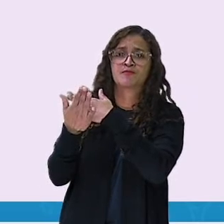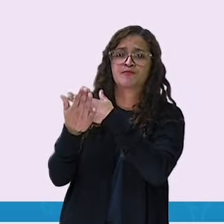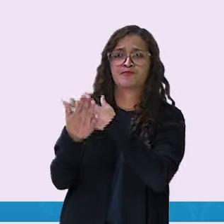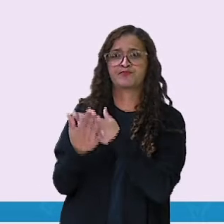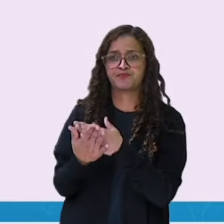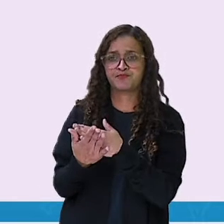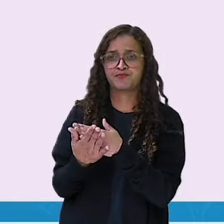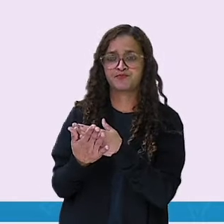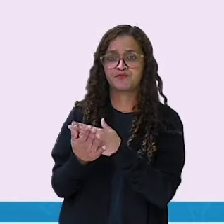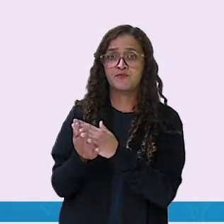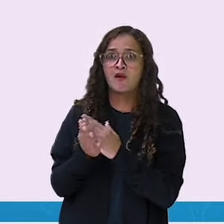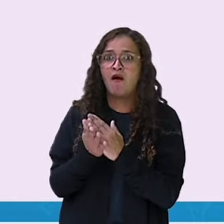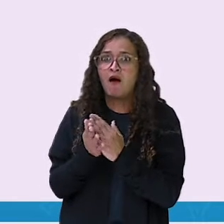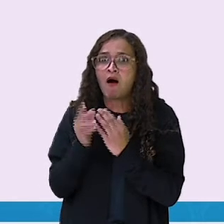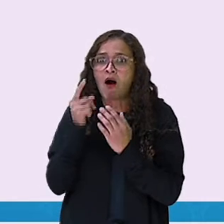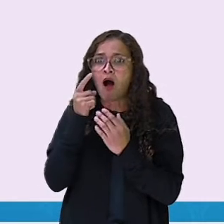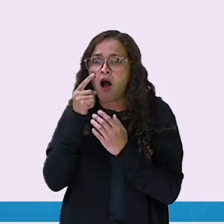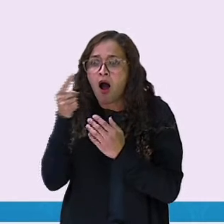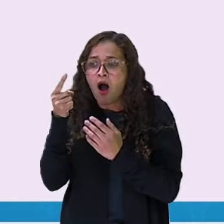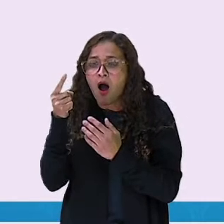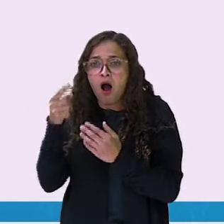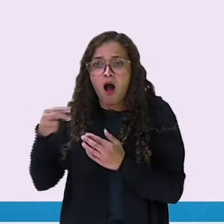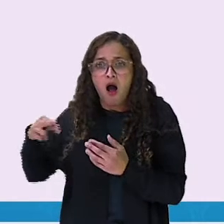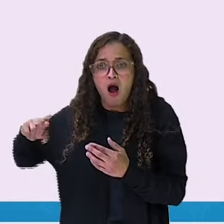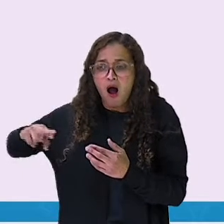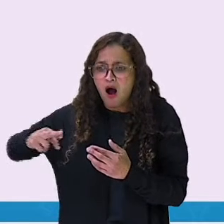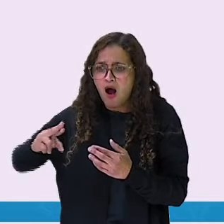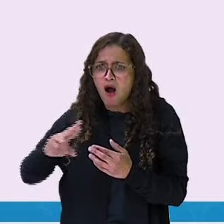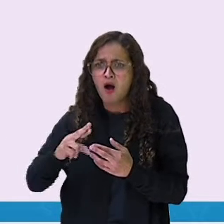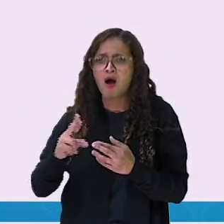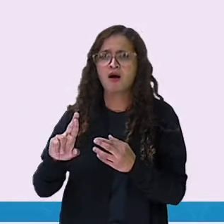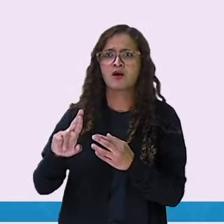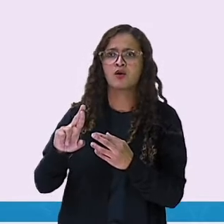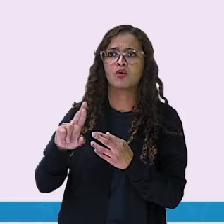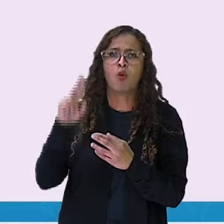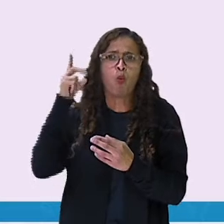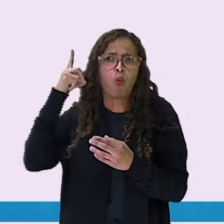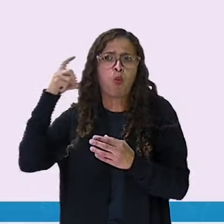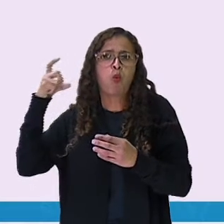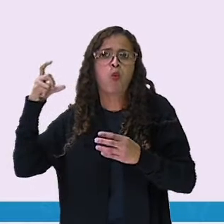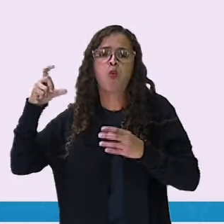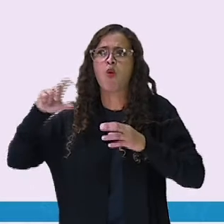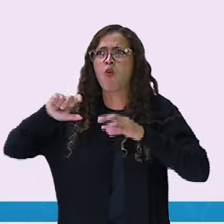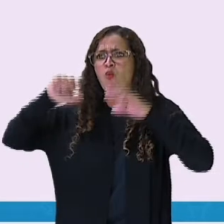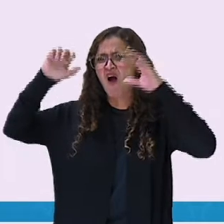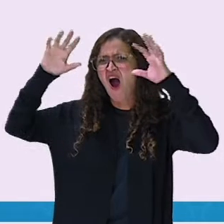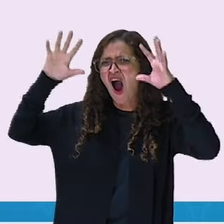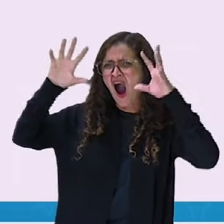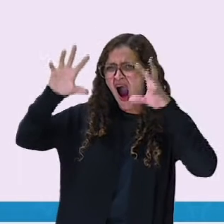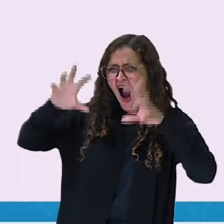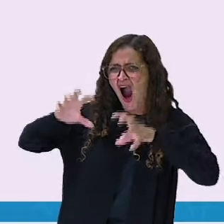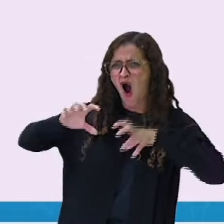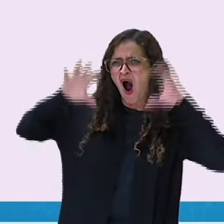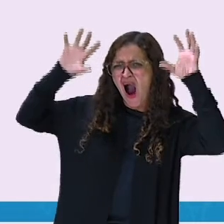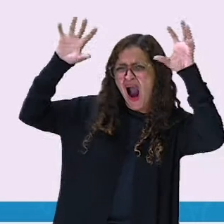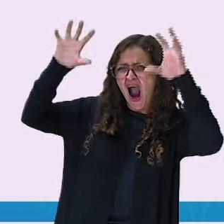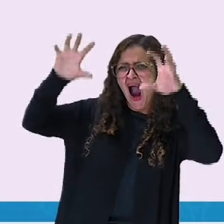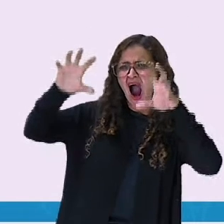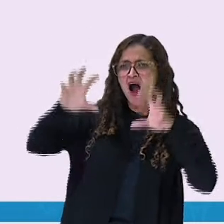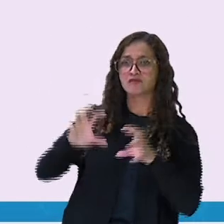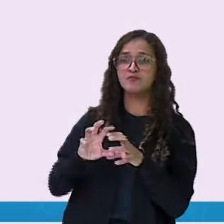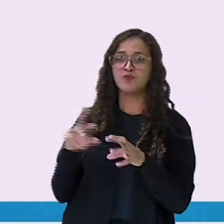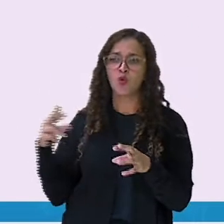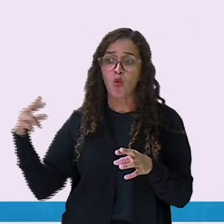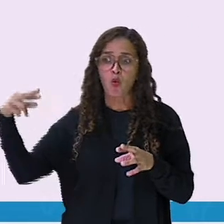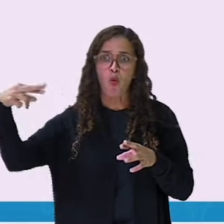Ah, o rato, reconhecendo seu rugido, se aproximou e roeu